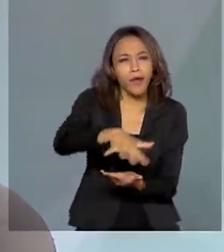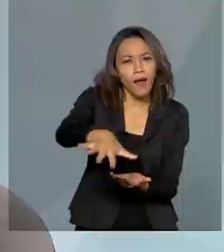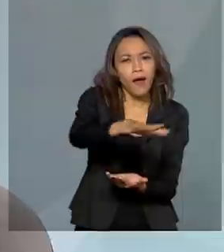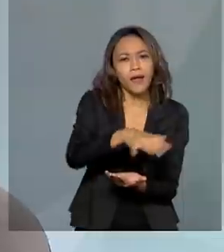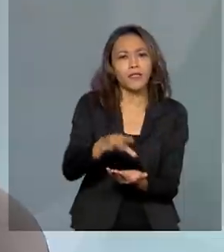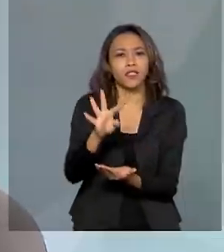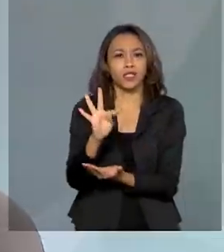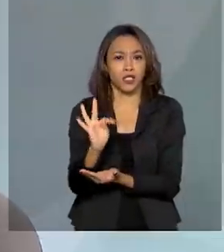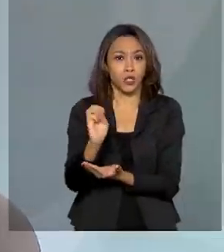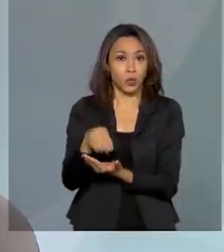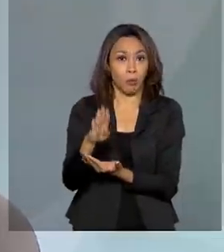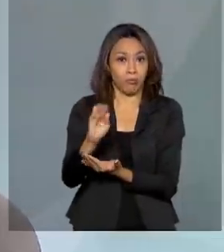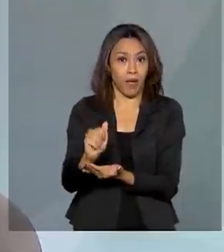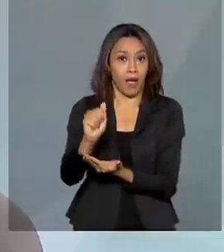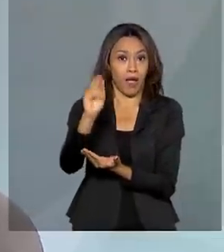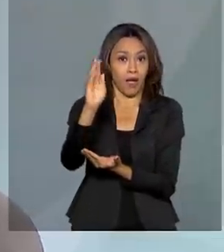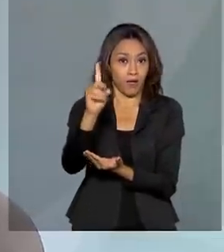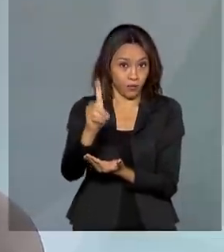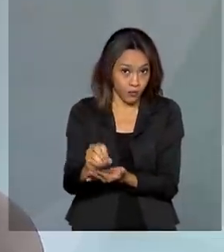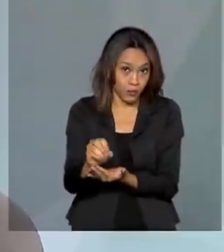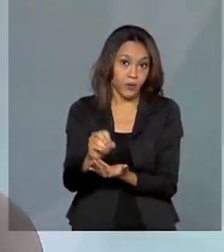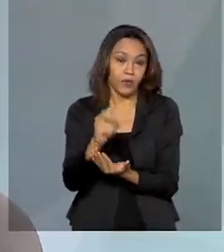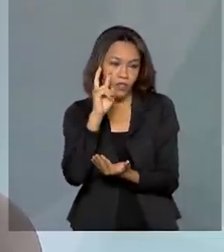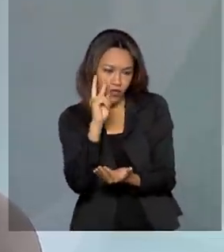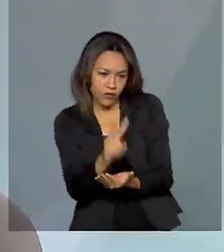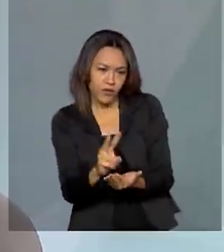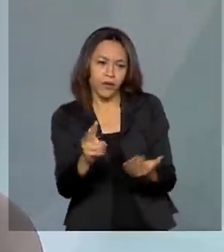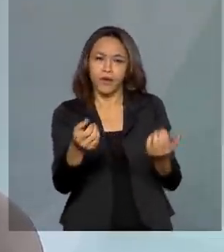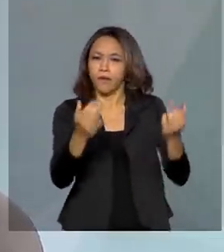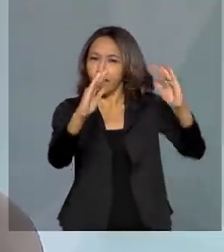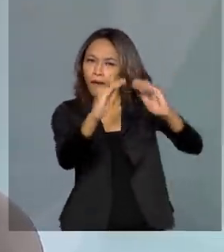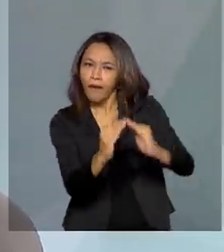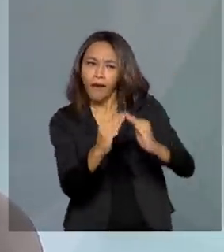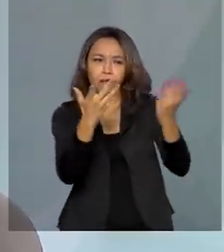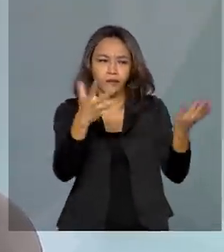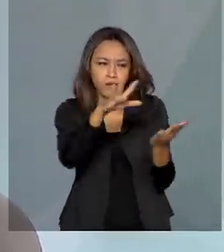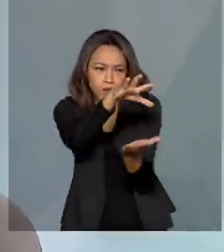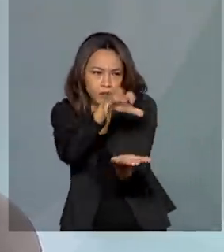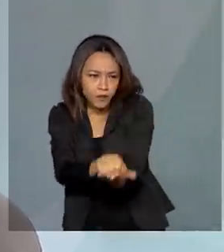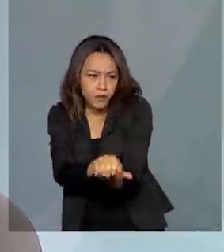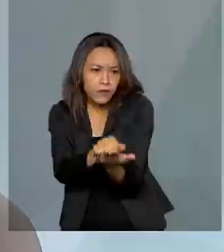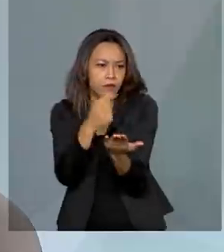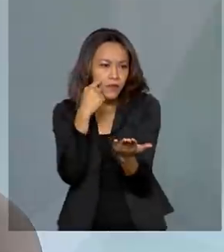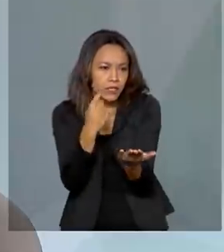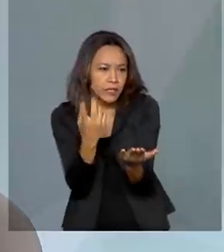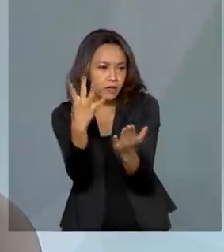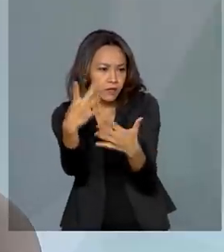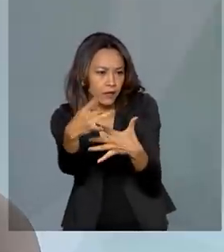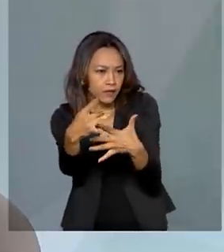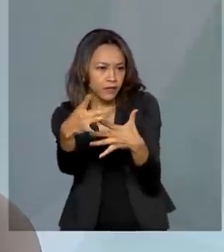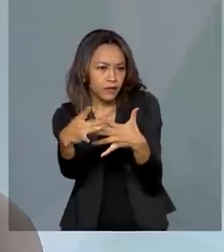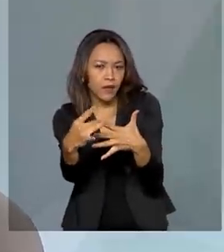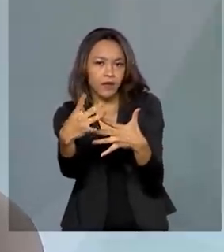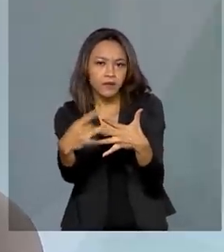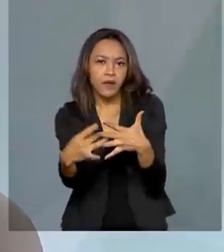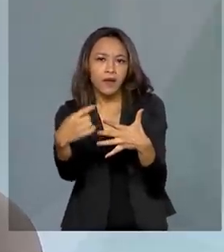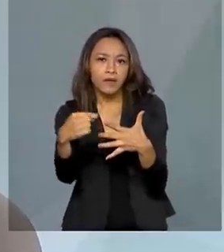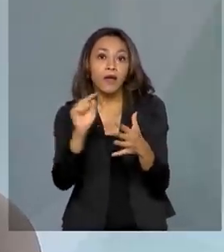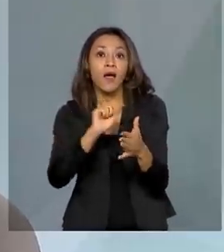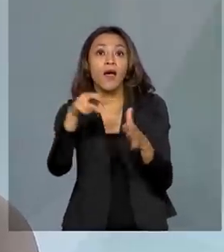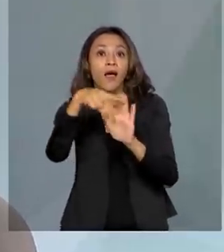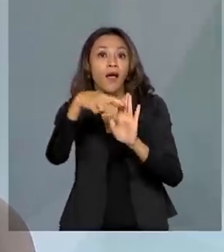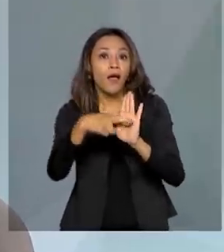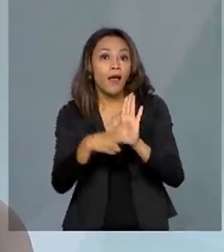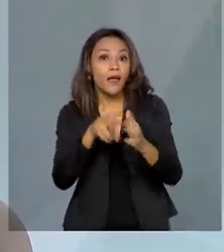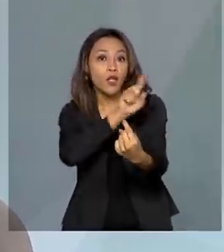tombados nos imóveis, a gente, a partir desse diagnóstico, a gente vai ter um pouco mais de critérios objetivos para a